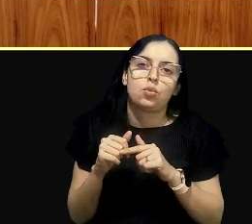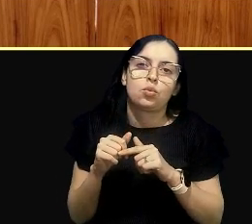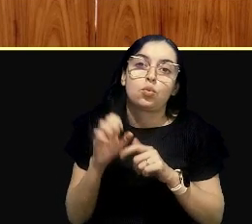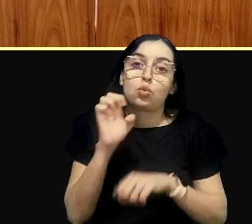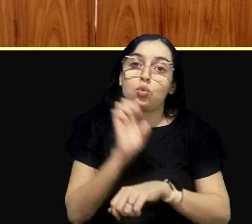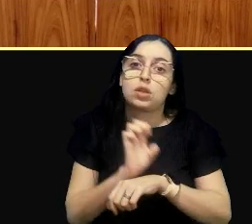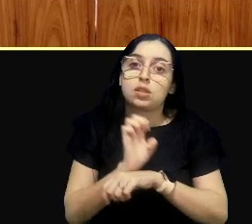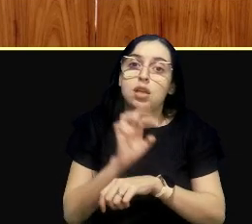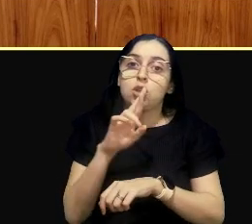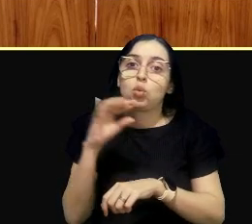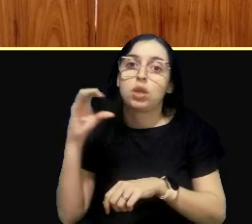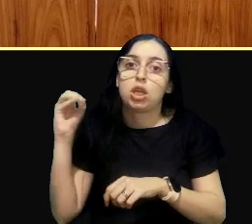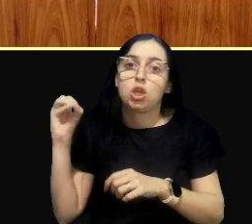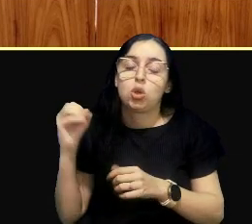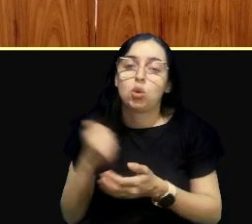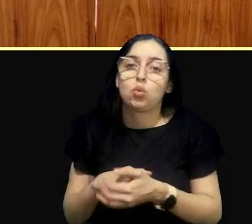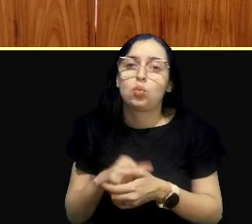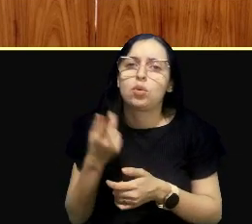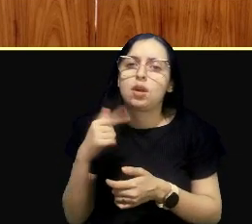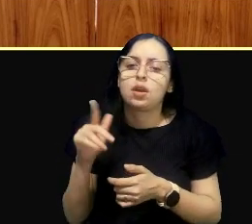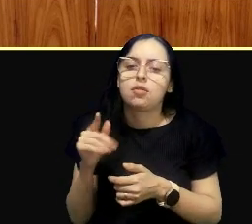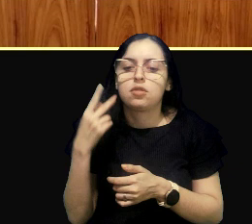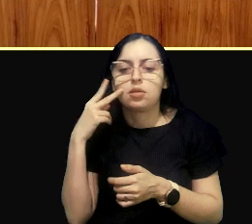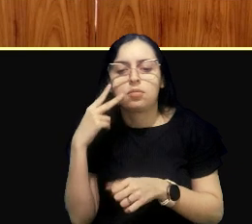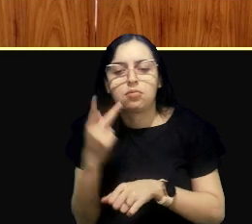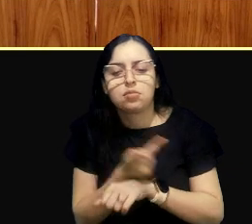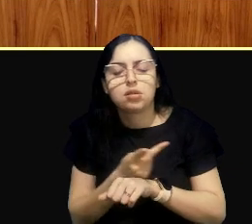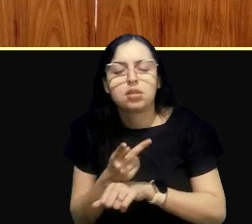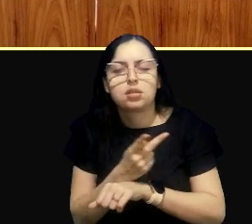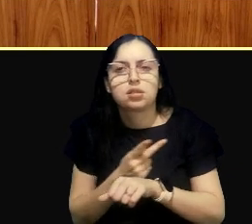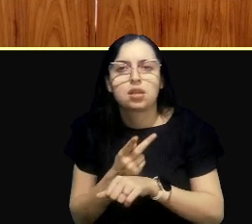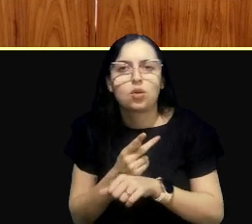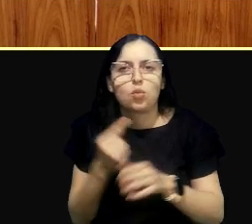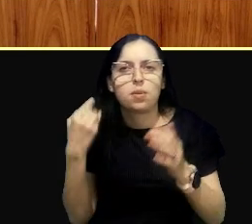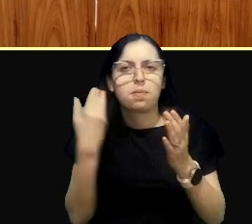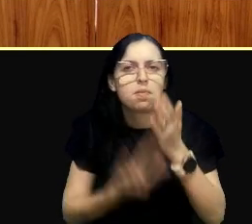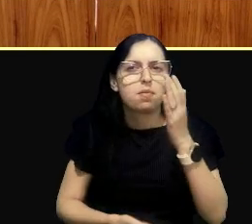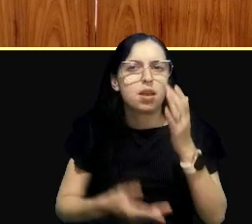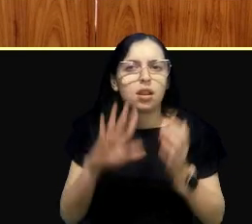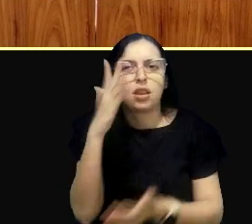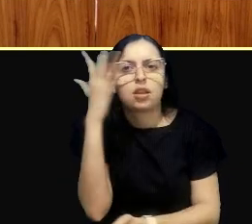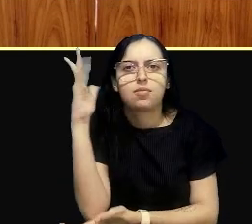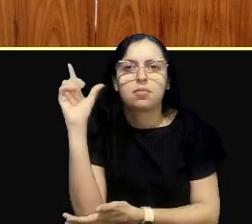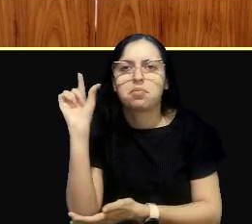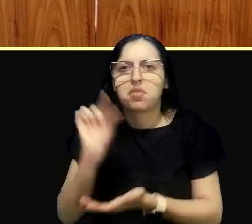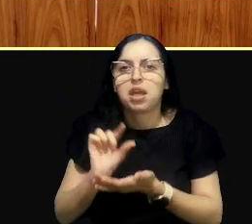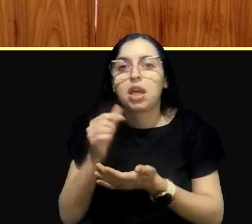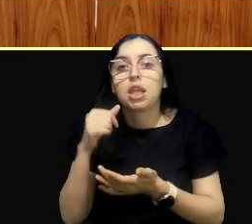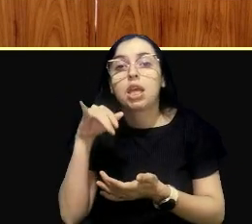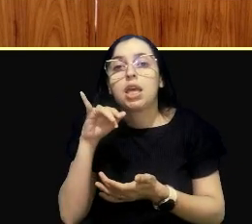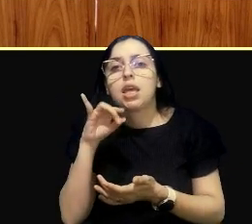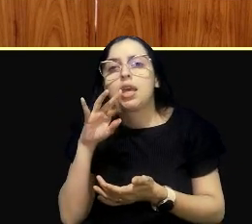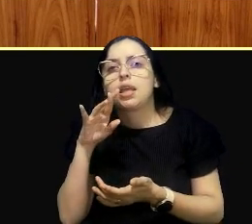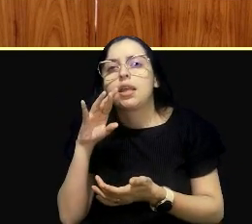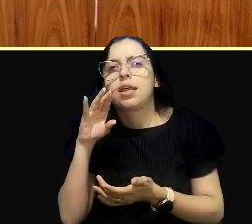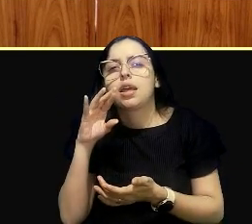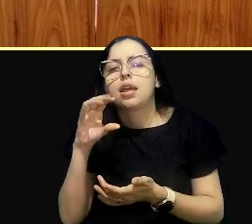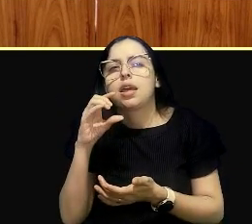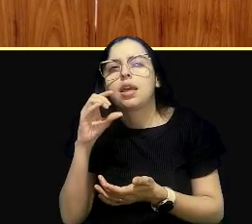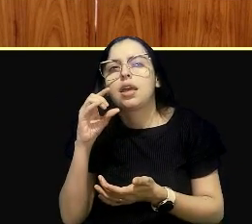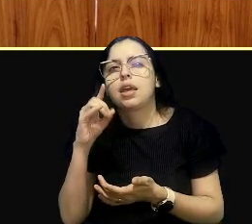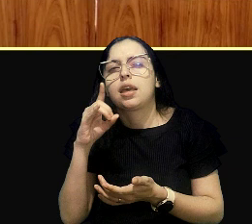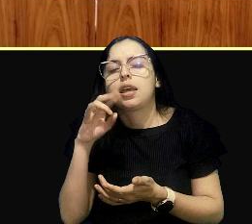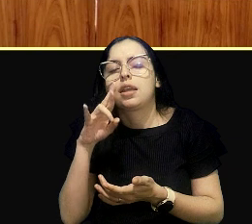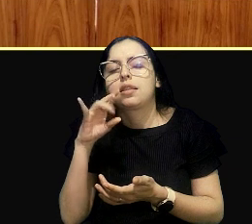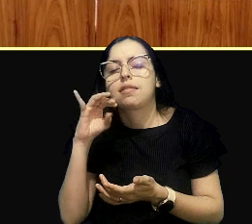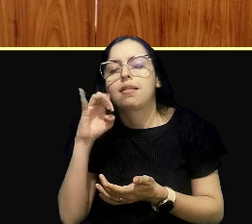onde eu fui analisar o impacto ambiental das pequenas hidrelétricas, e isso também